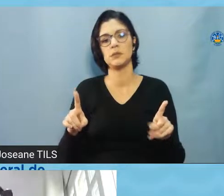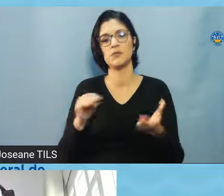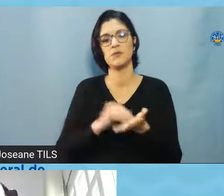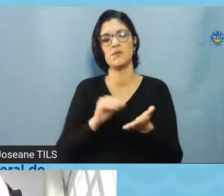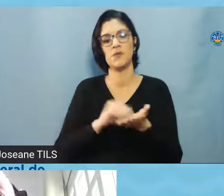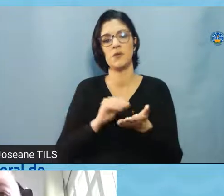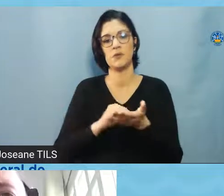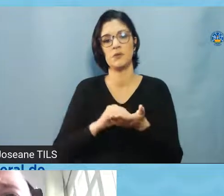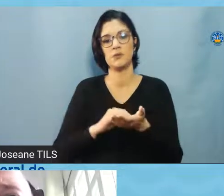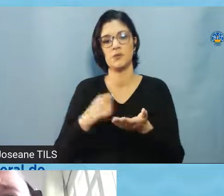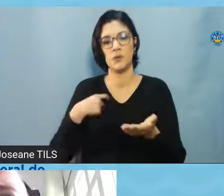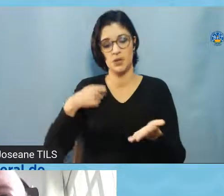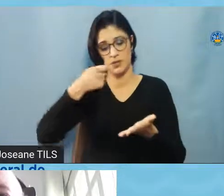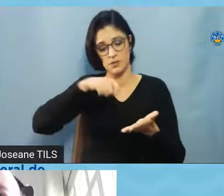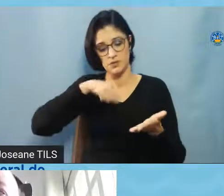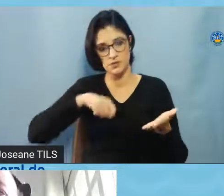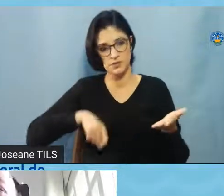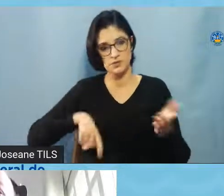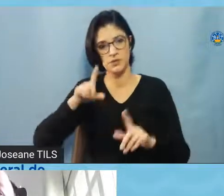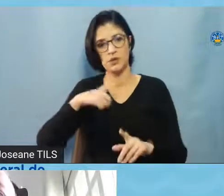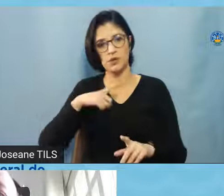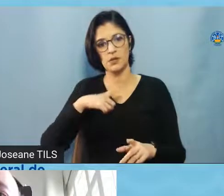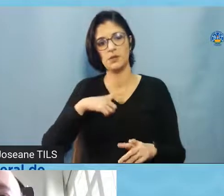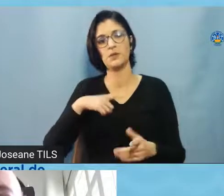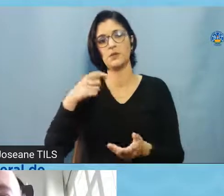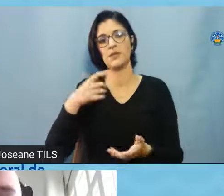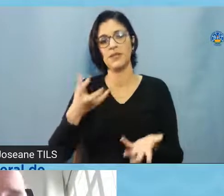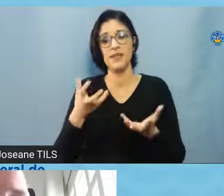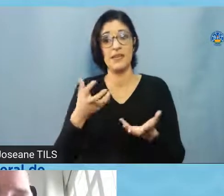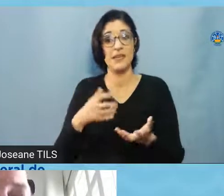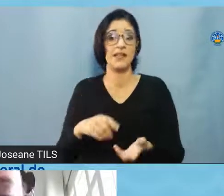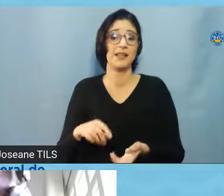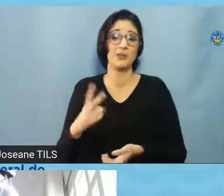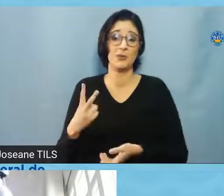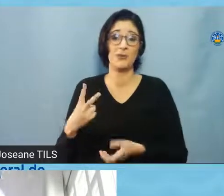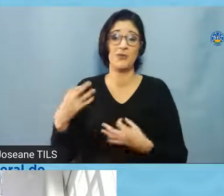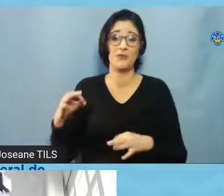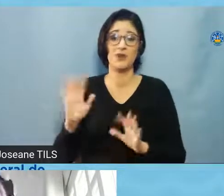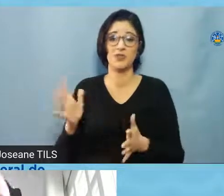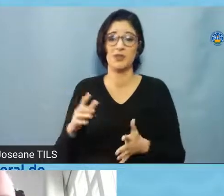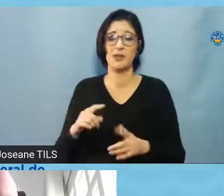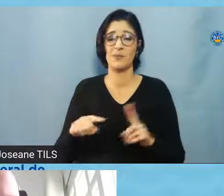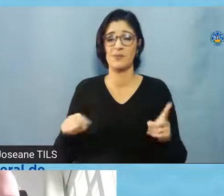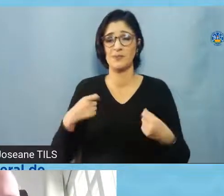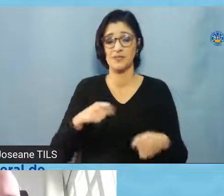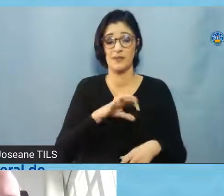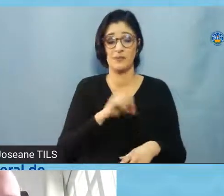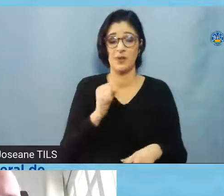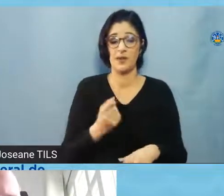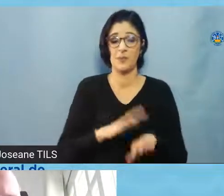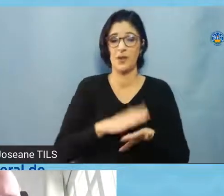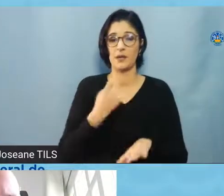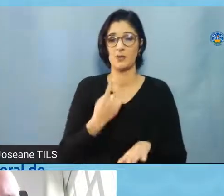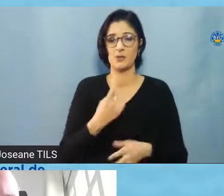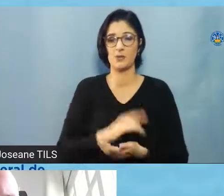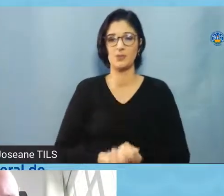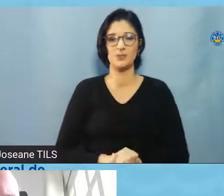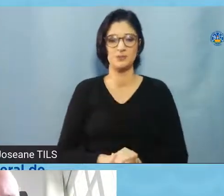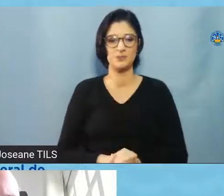meu bloco aqui de anotações, deveria ter pego uma folha A3, né, uma folha A3 e esse espaço para isso, né.